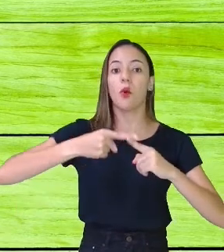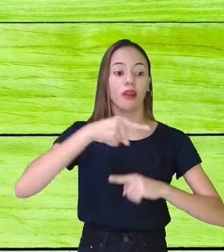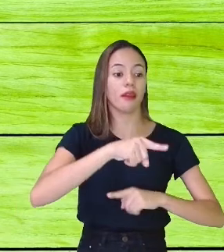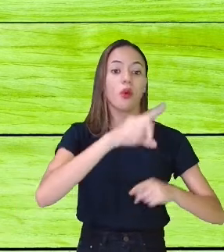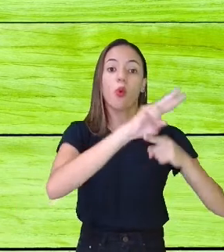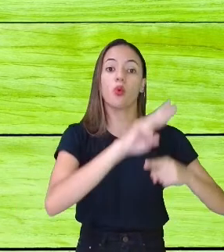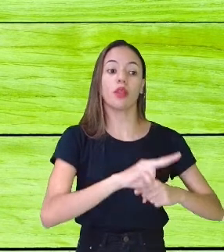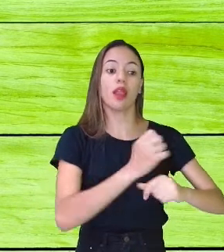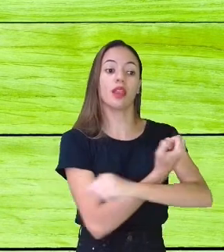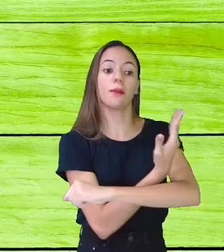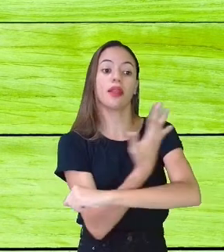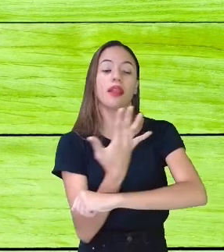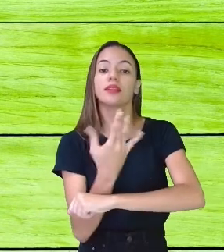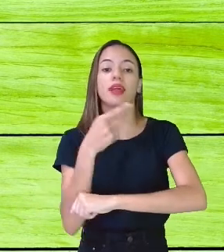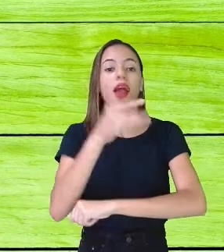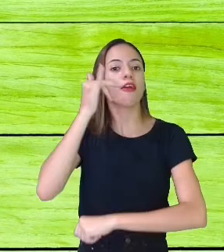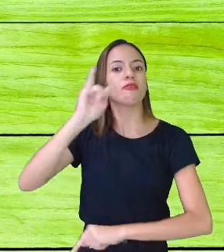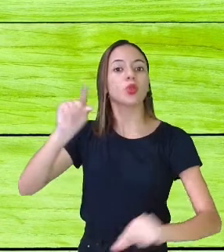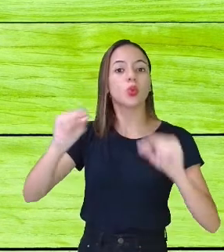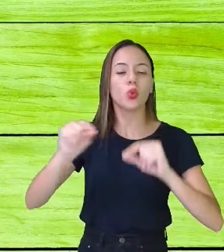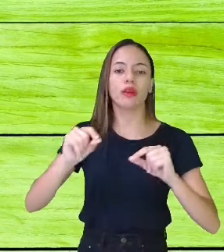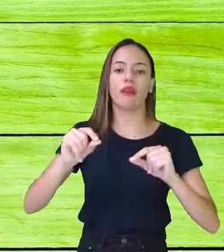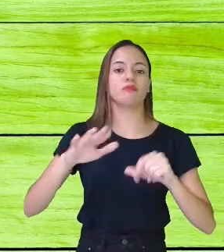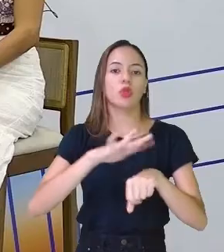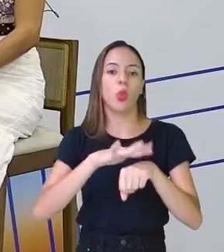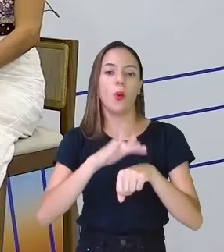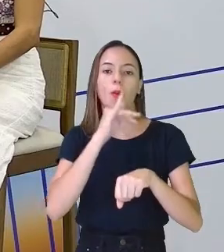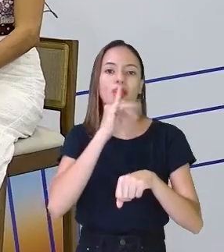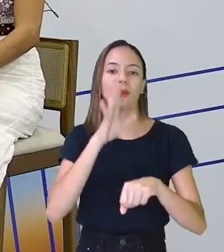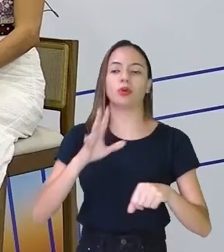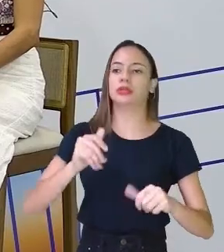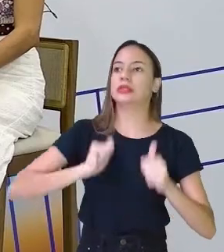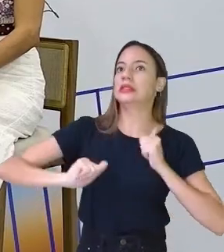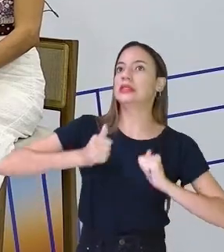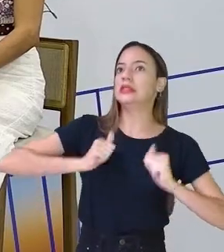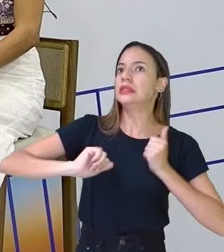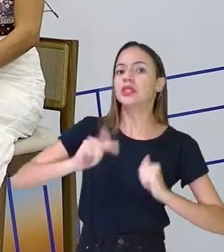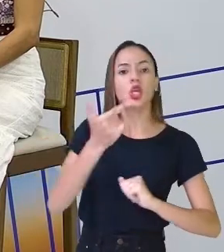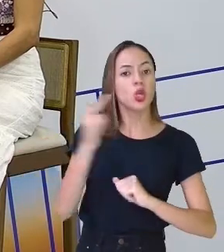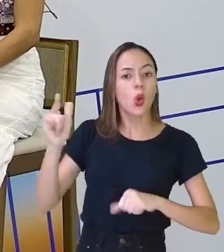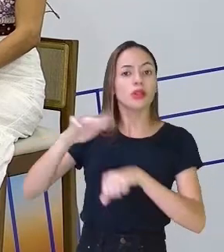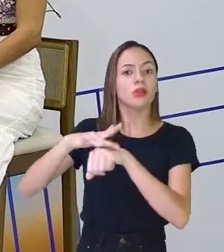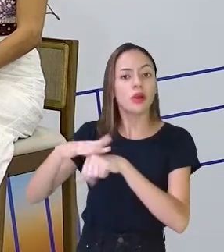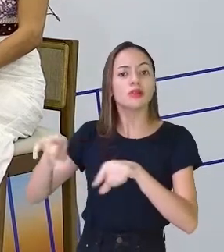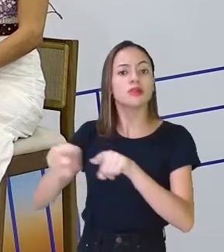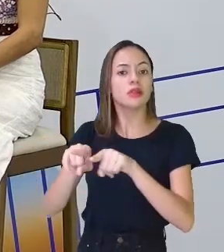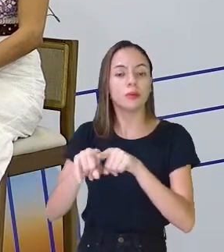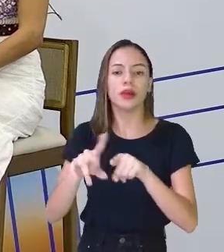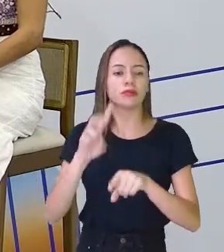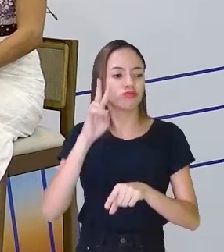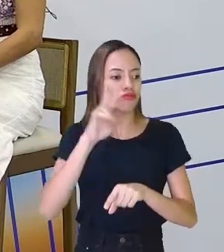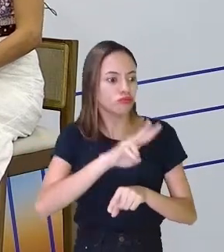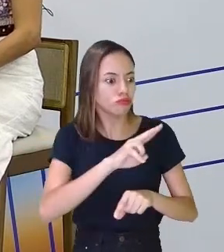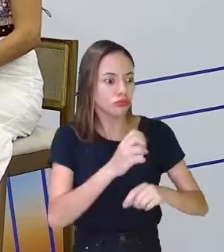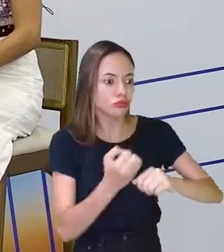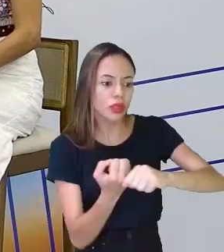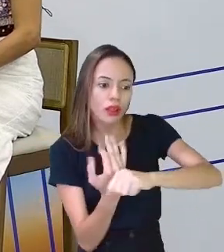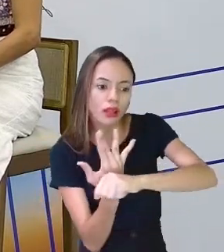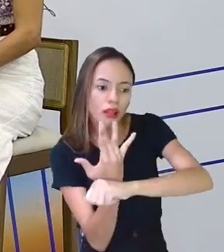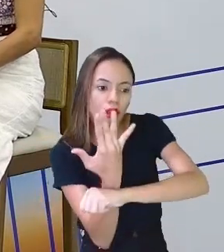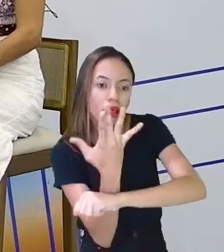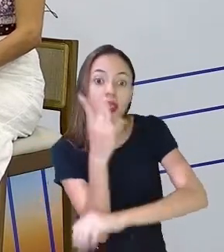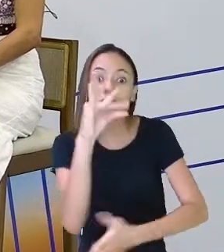doenças, entendeu? Como ansiedade e outras. É muito importante a gente ver uma planta de verdade.